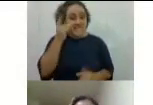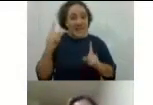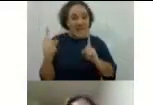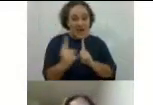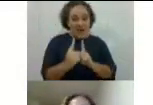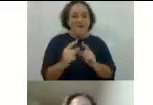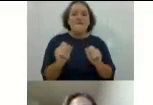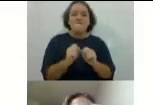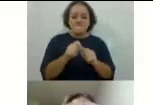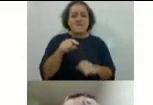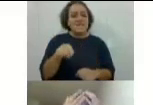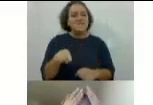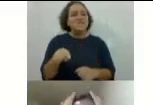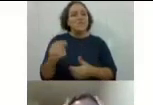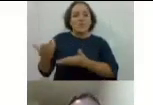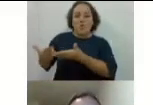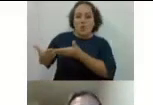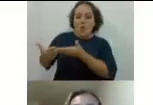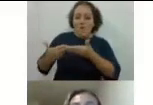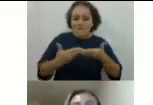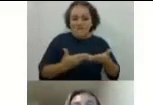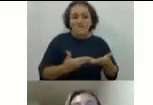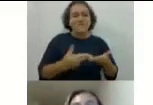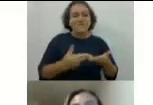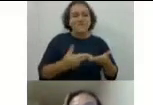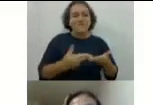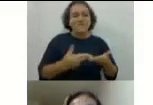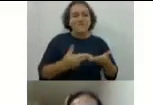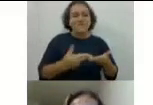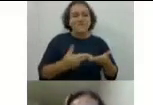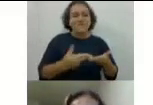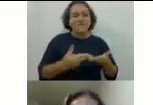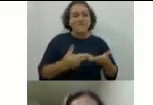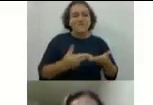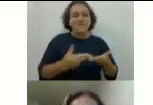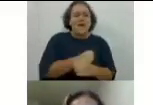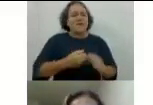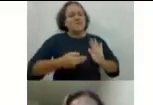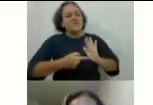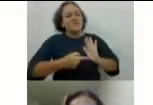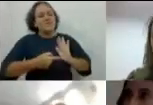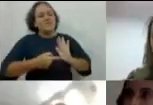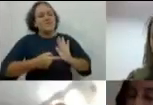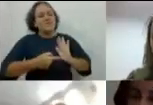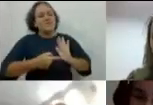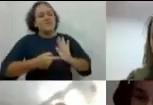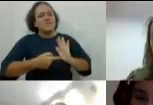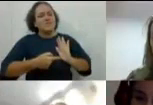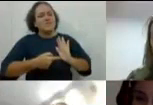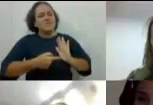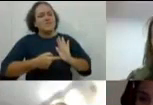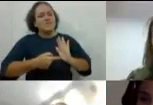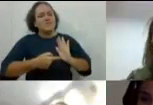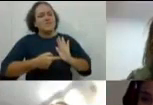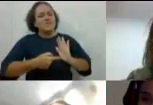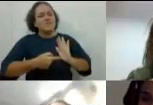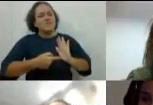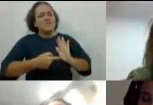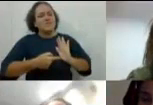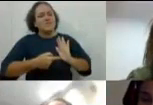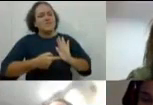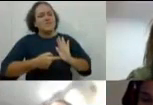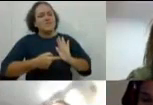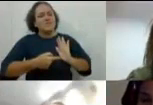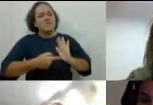isso, né? E aí a gente acolhe também com um abraço, com um calor, né? Que só o olho no olho também nos